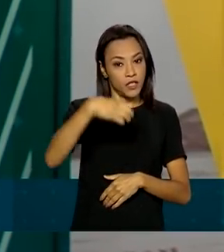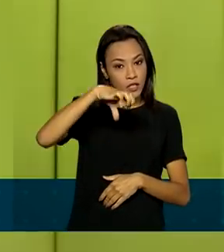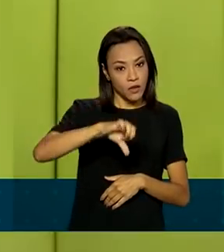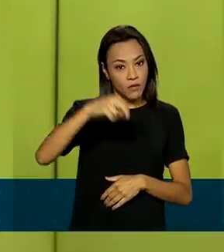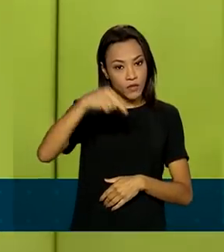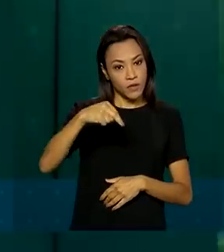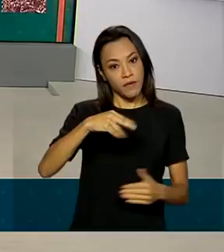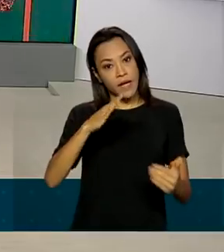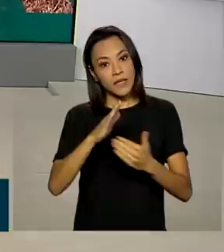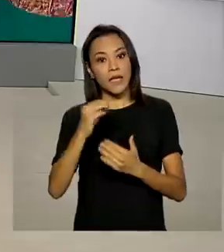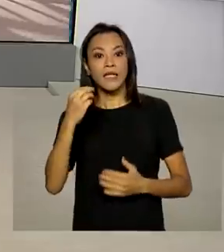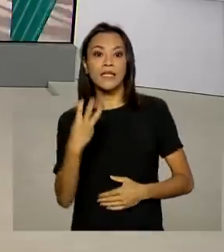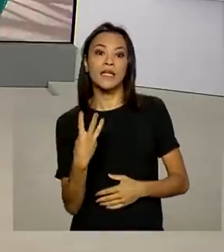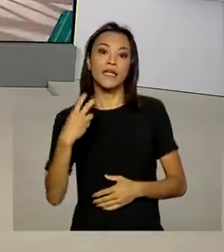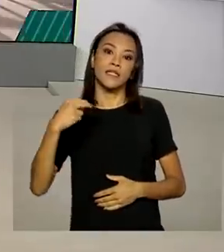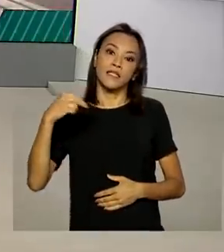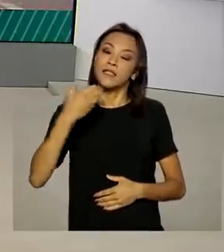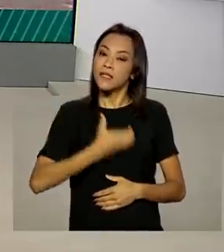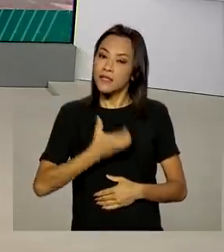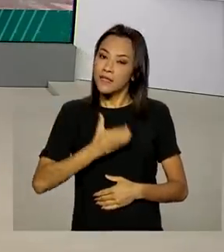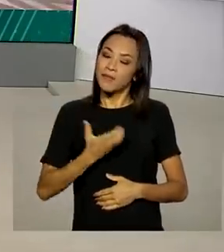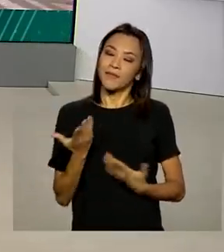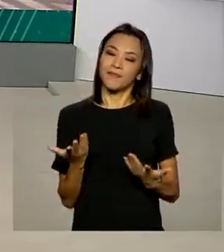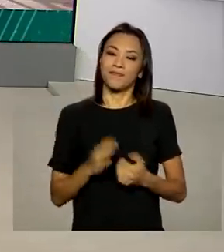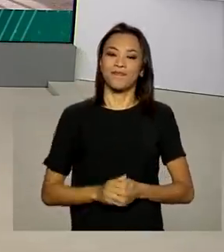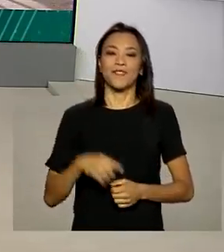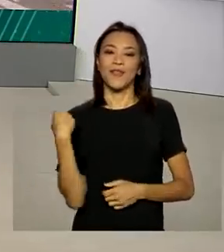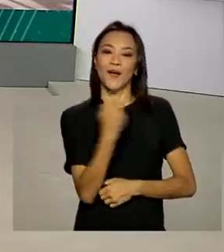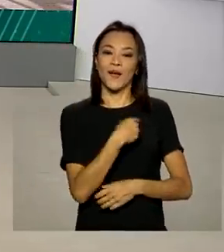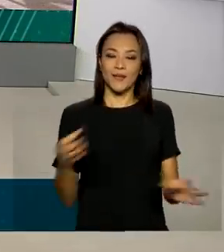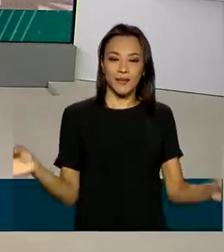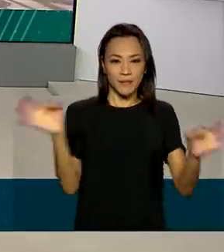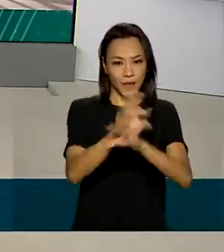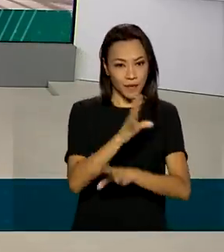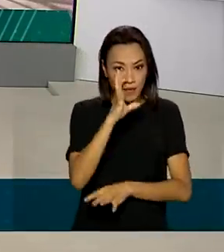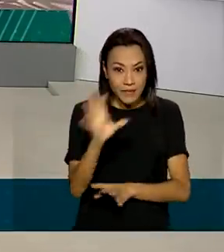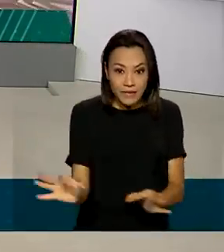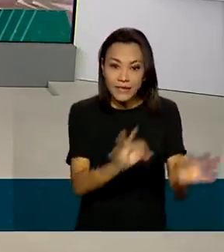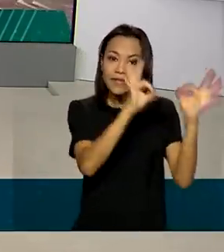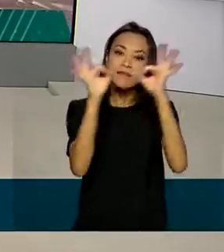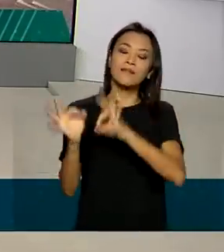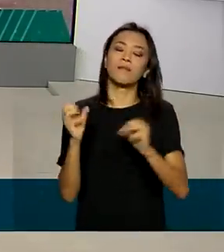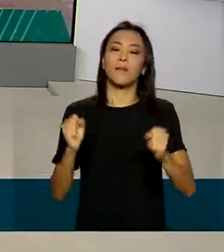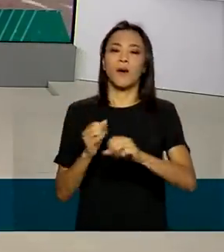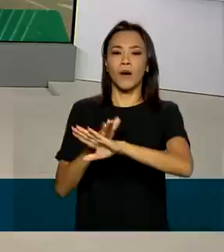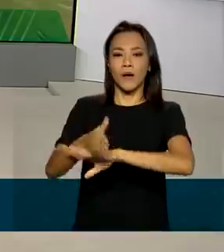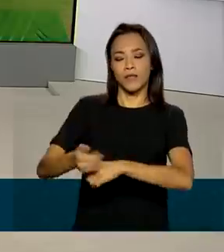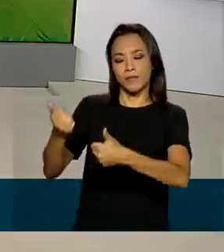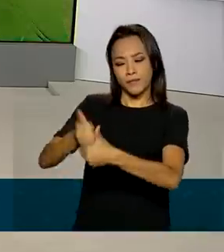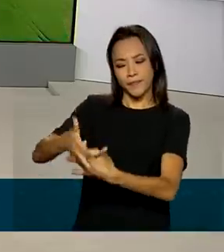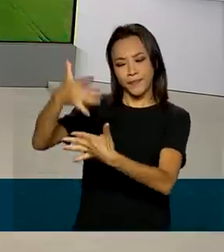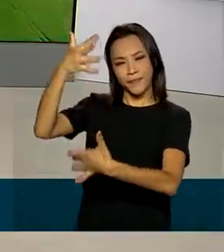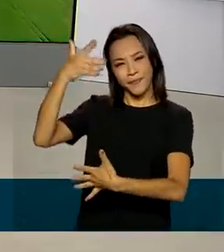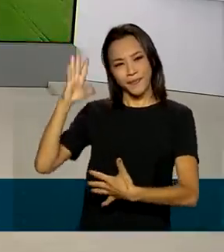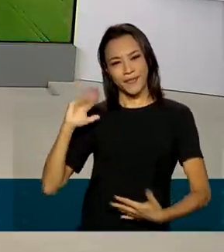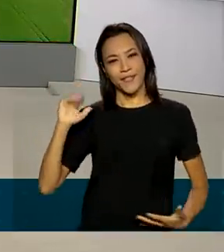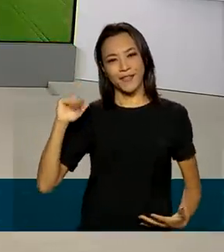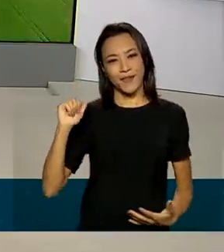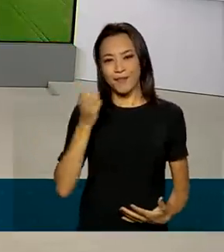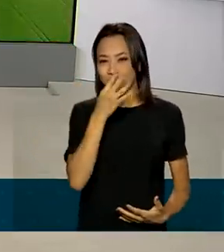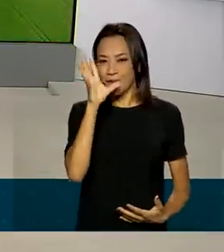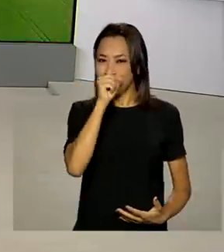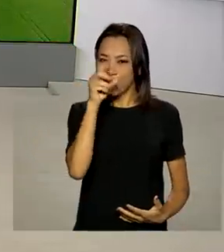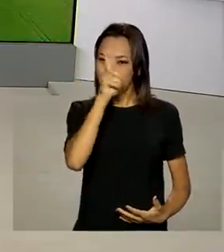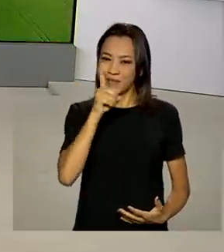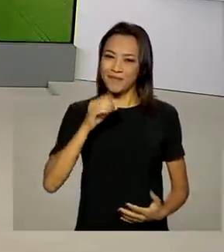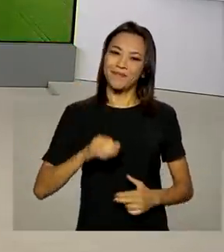3 de dezembro. O Brasil em Dia termina aqui. Para rever as reportagens de hoje, acesse as nossas redes sociais. Tchau, tchau. Bom fim de semana.